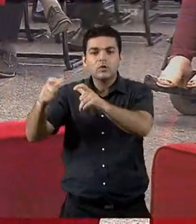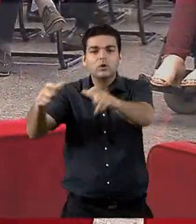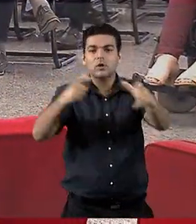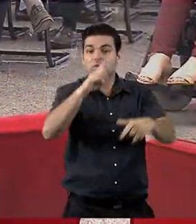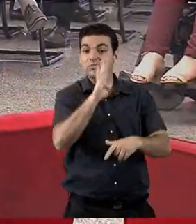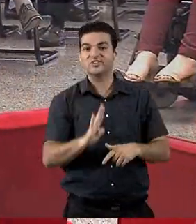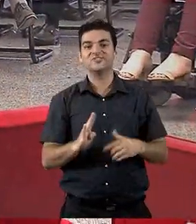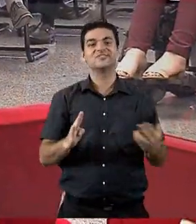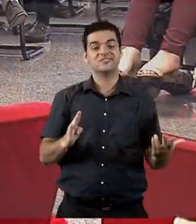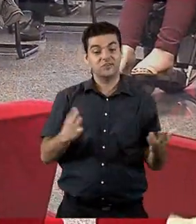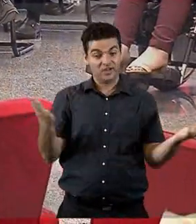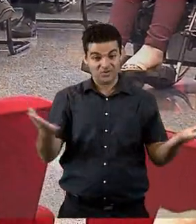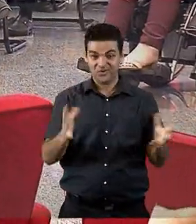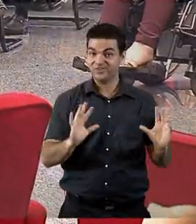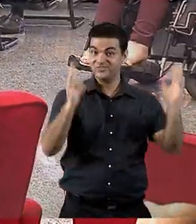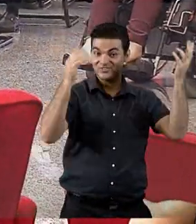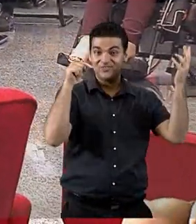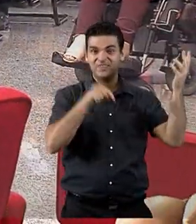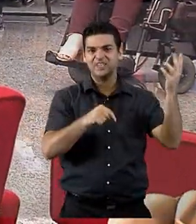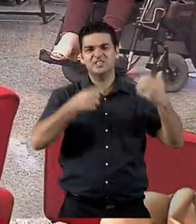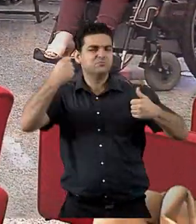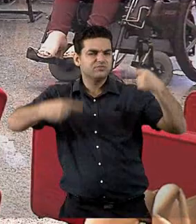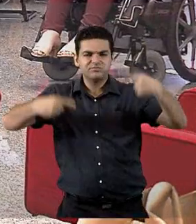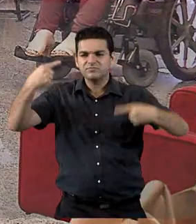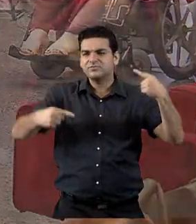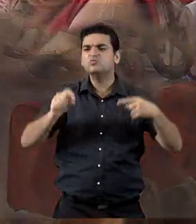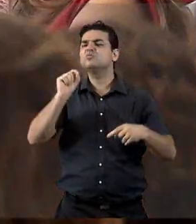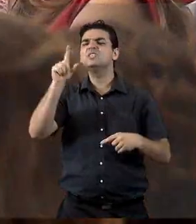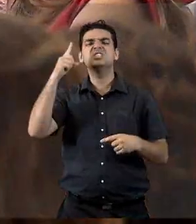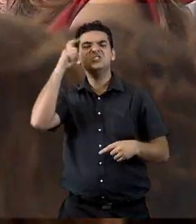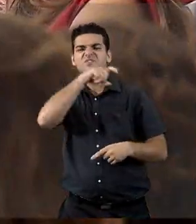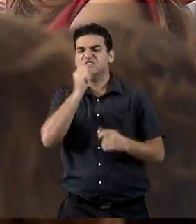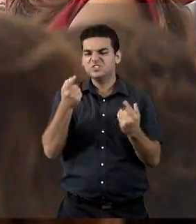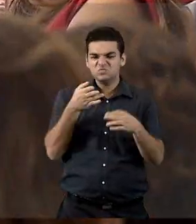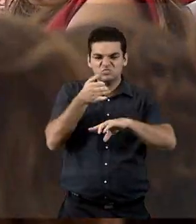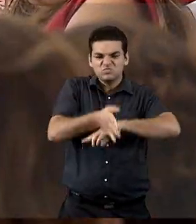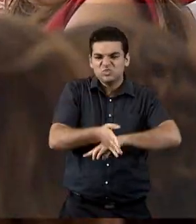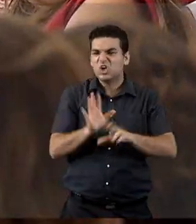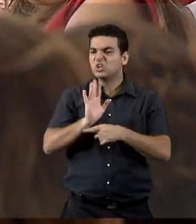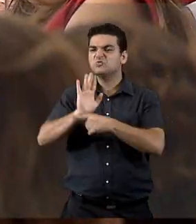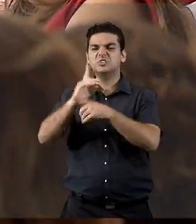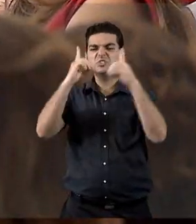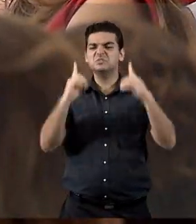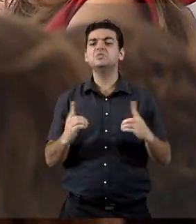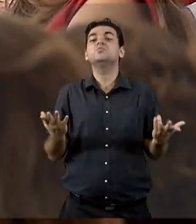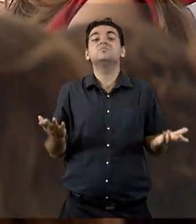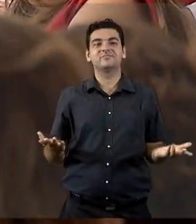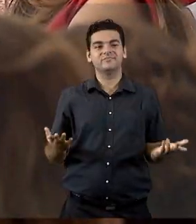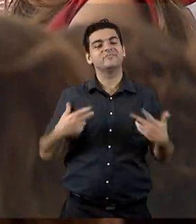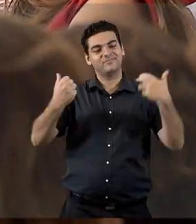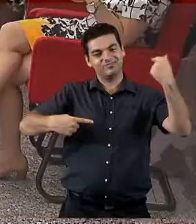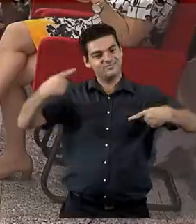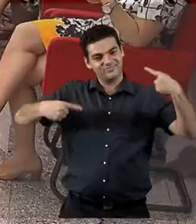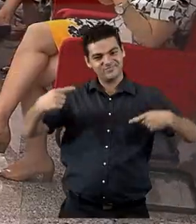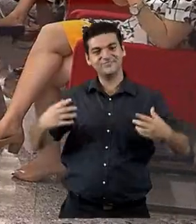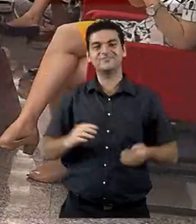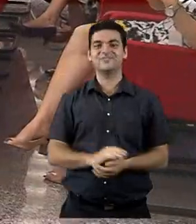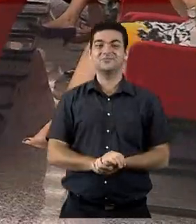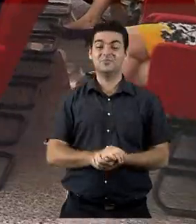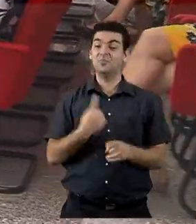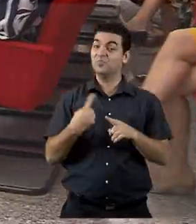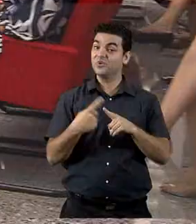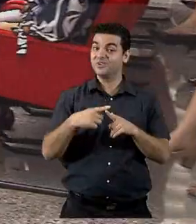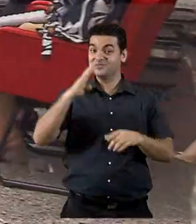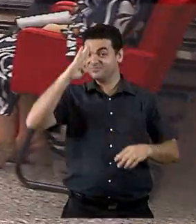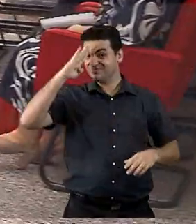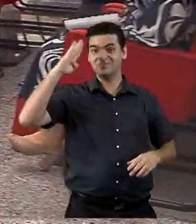Durante o evento, foram debatidos os desafios na implementação dos direitos da pessoa com deficiência. A intenção maior é criar